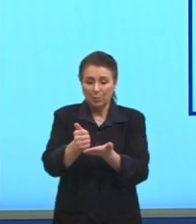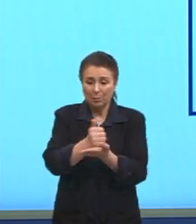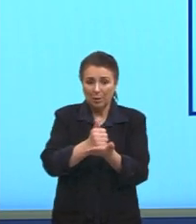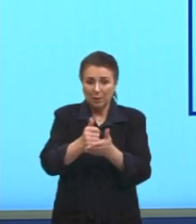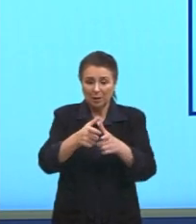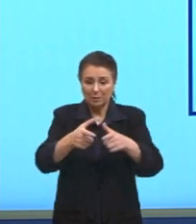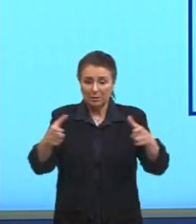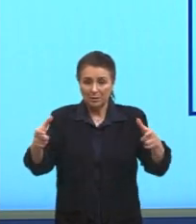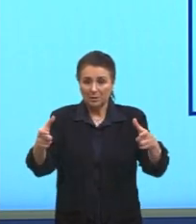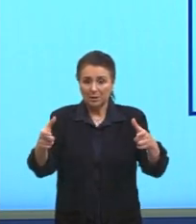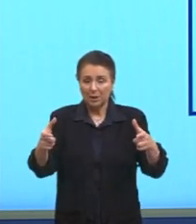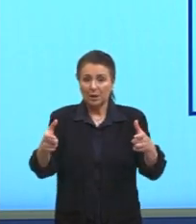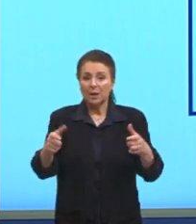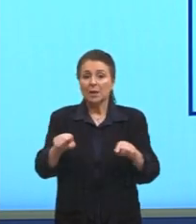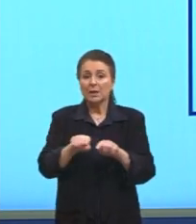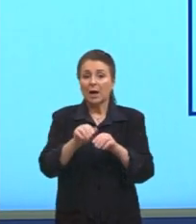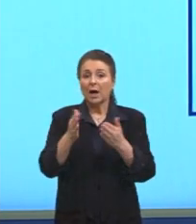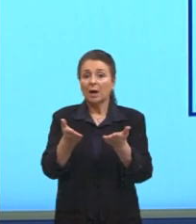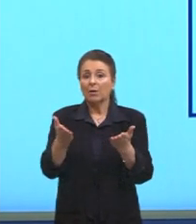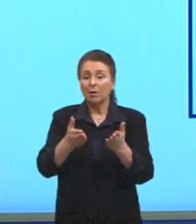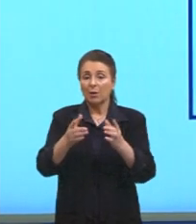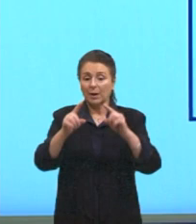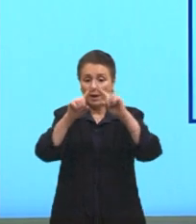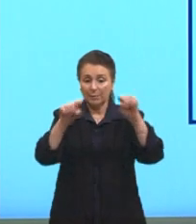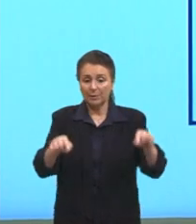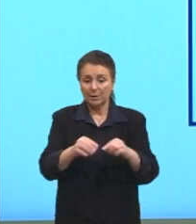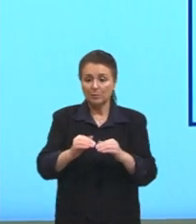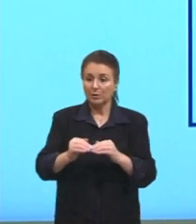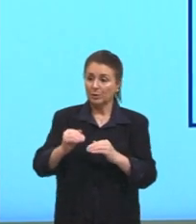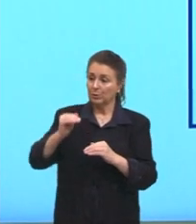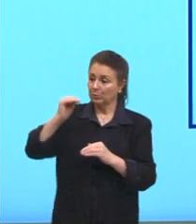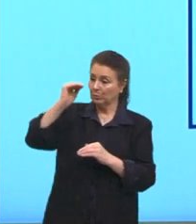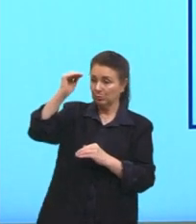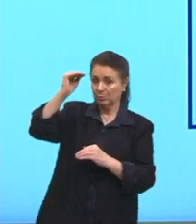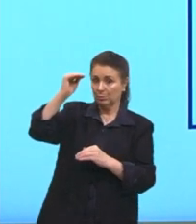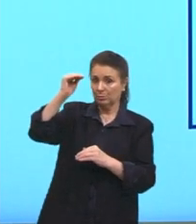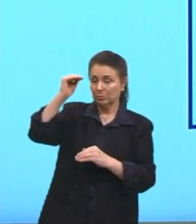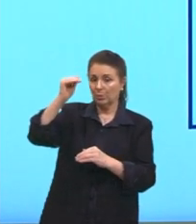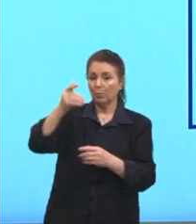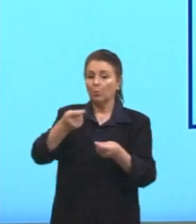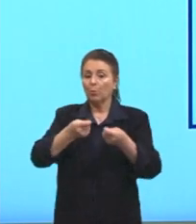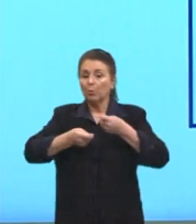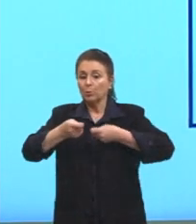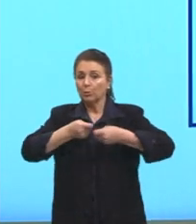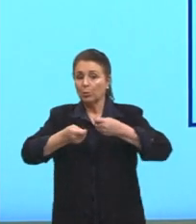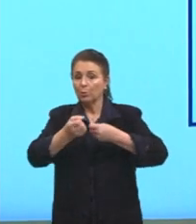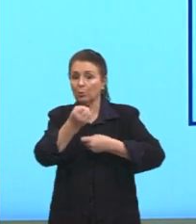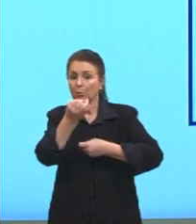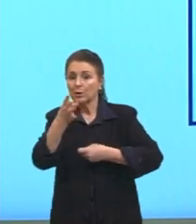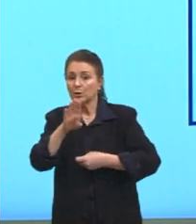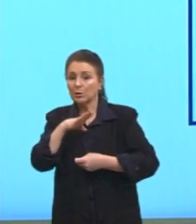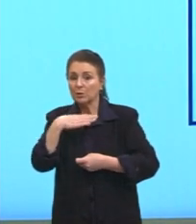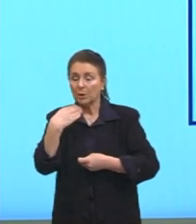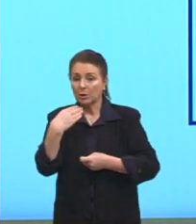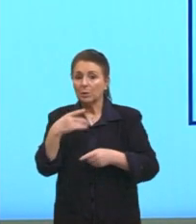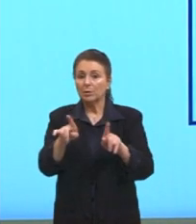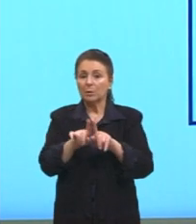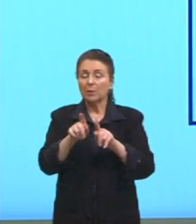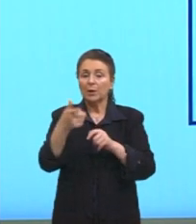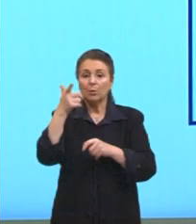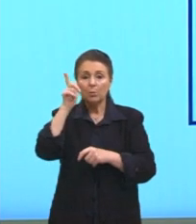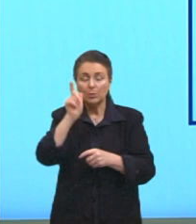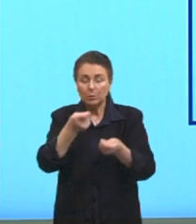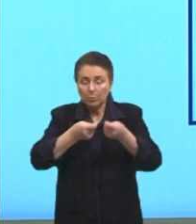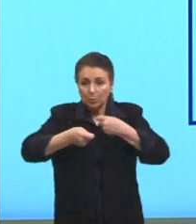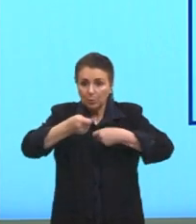Já a pirâmide adulta, eu estou conseguindo controlar os óbitos, né, as mortalidades, e aí, então, depois eu também consigo controlar